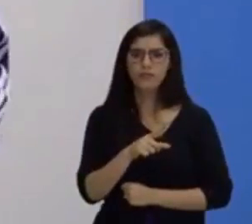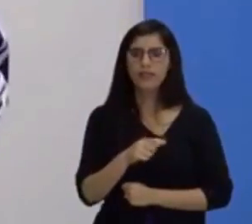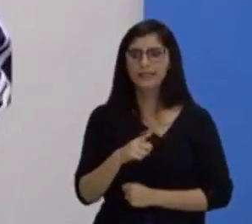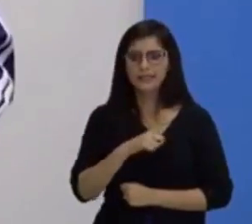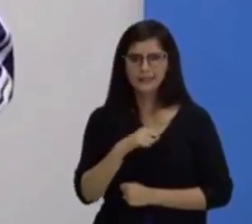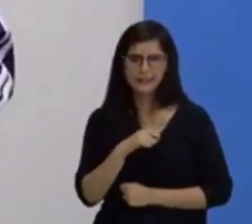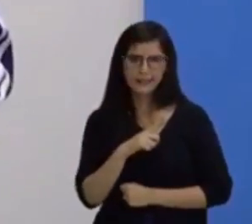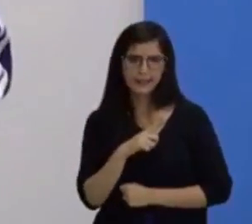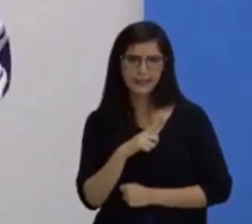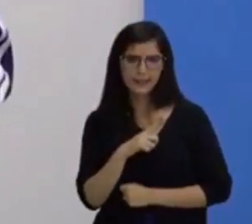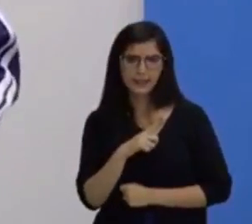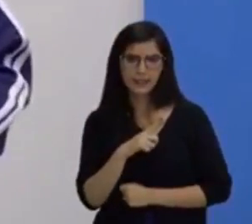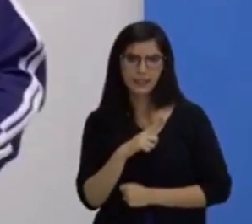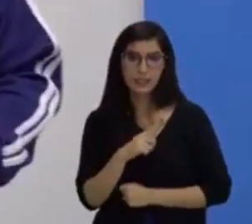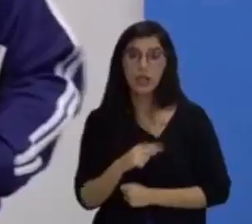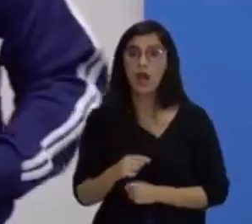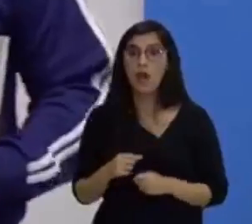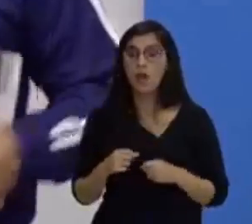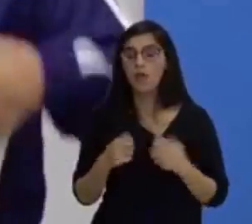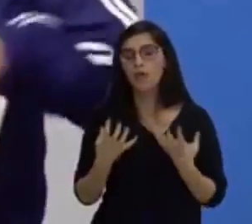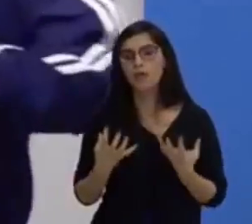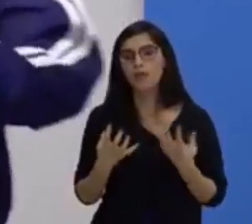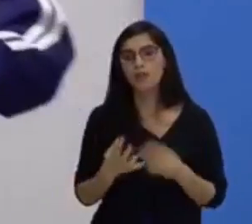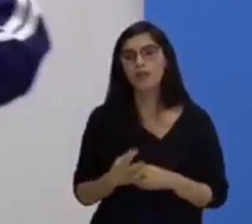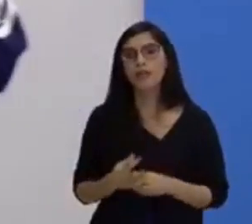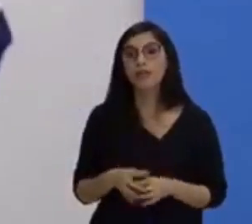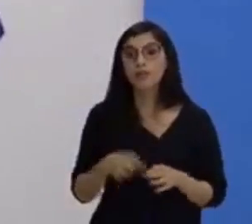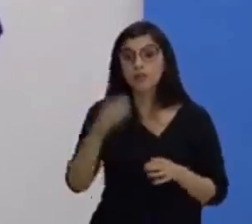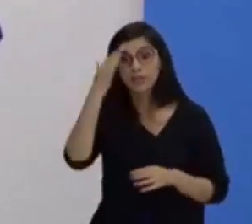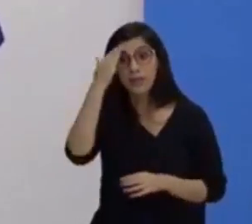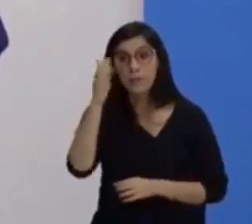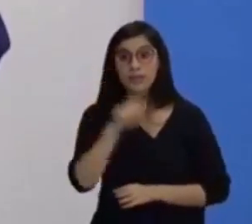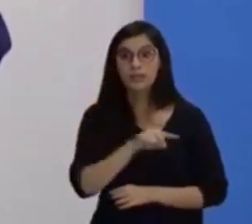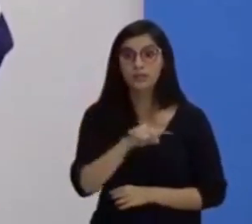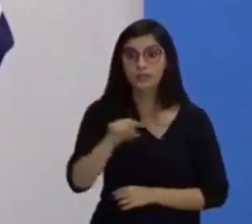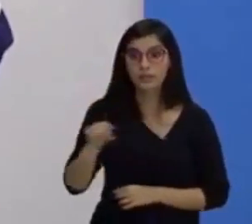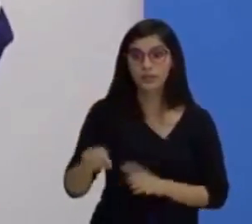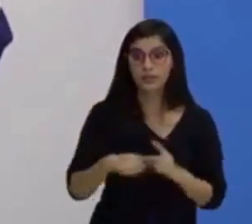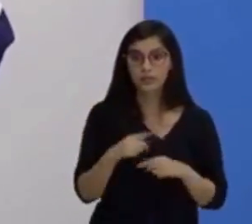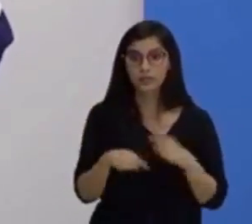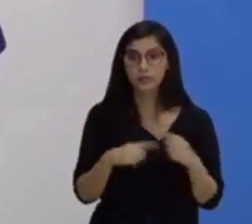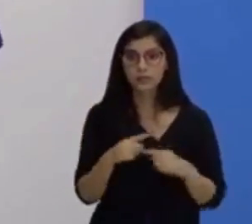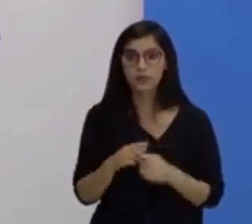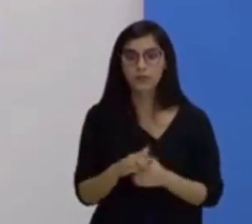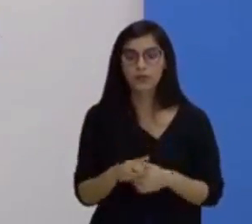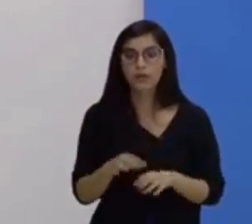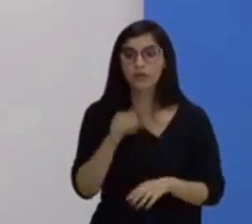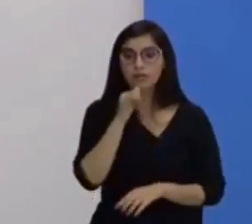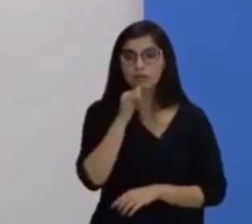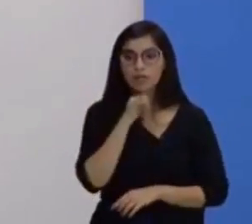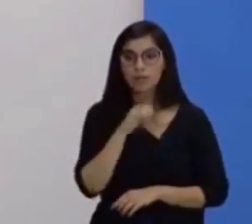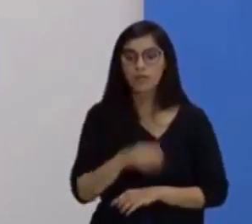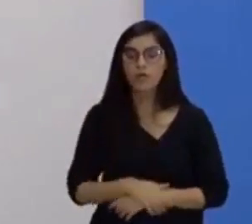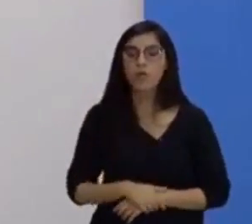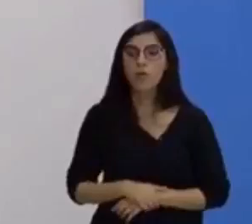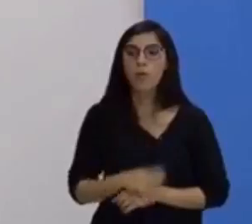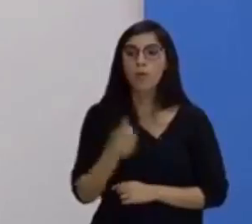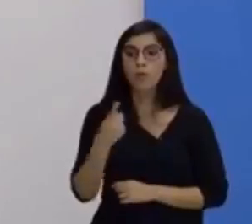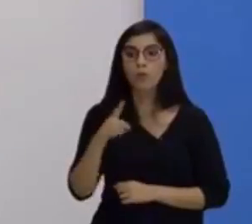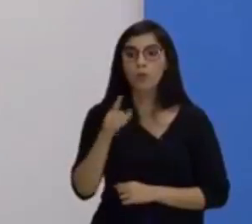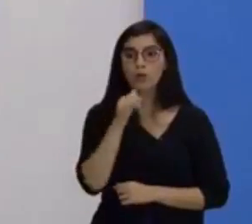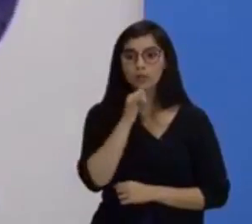que tem? Isso eu vou querer ouvir você daqui a pouquinho, né? Mas olha só. Aqui nós estamos dando esse exemplo. Outro exemplo.